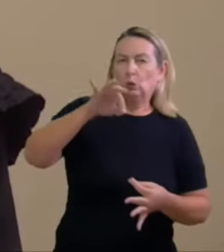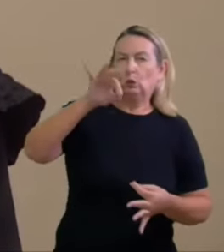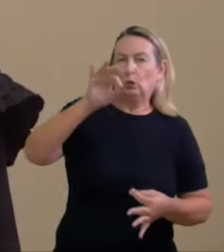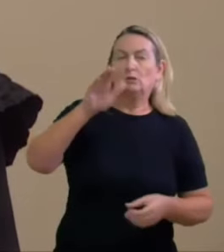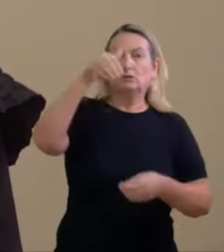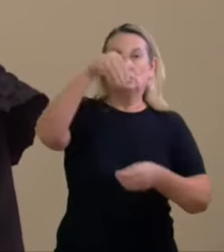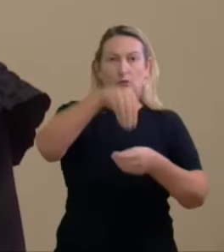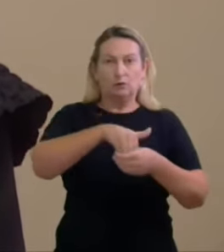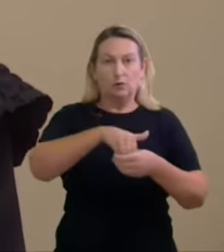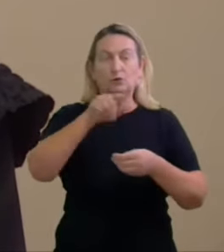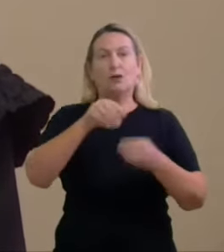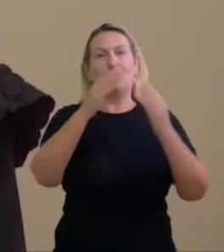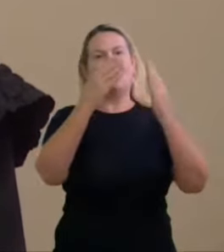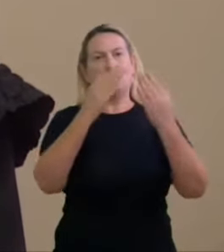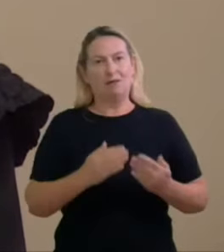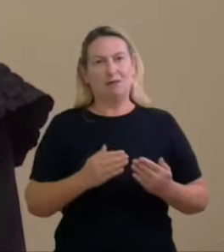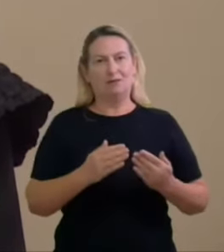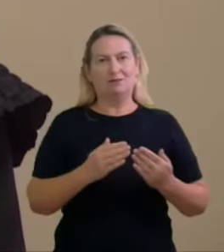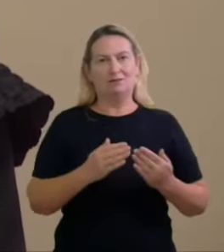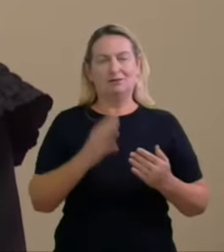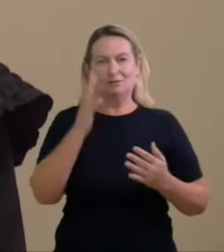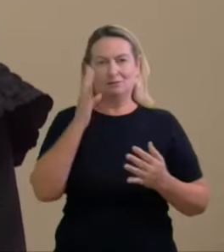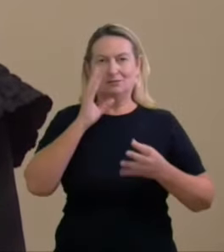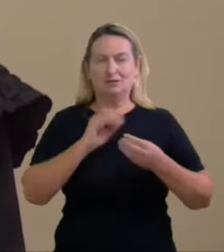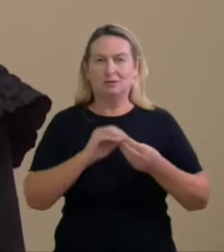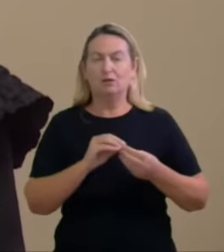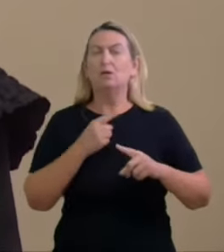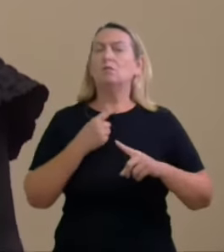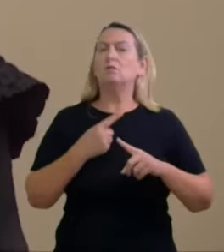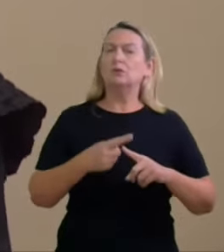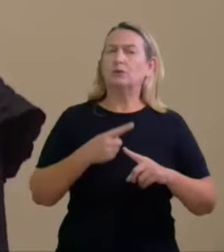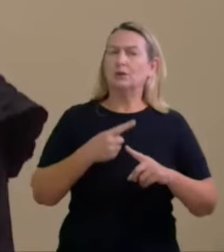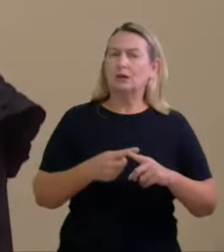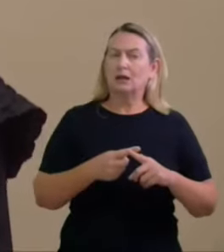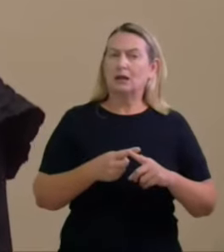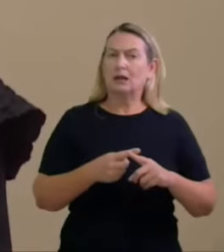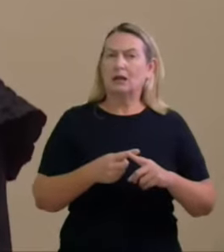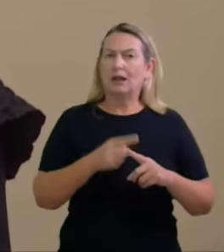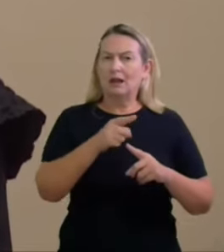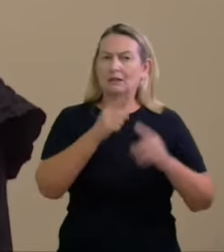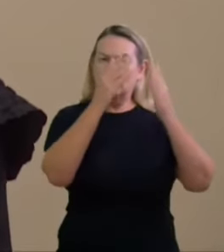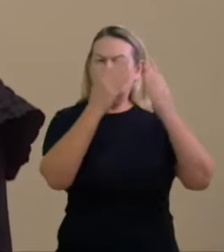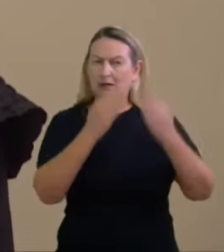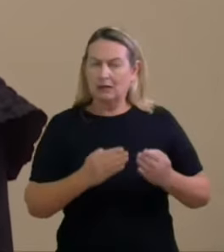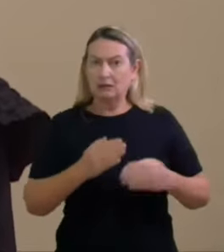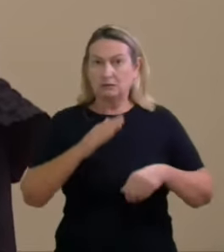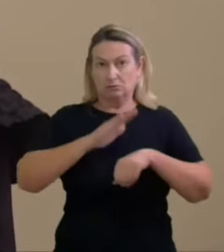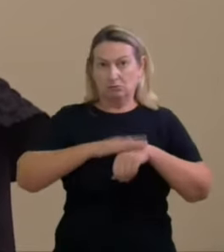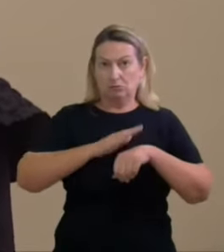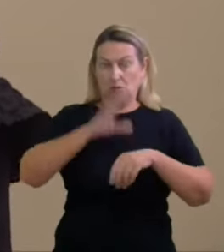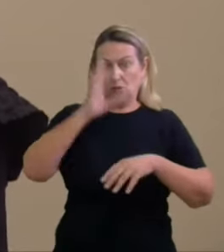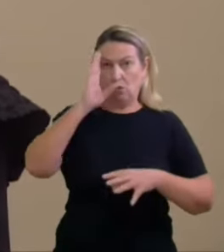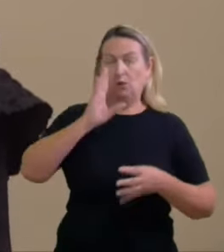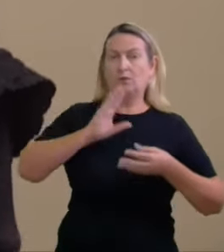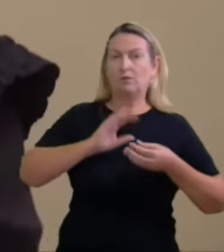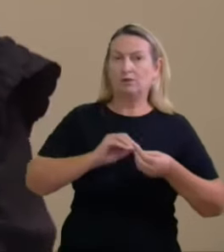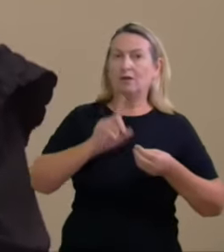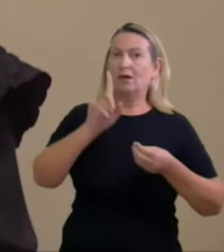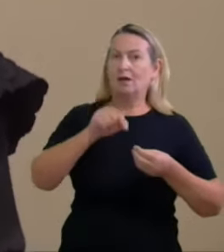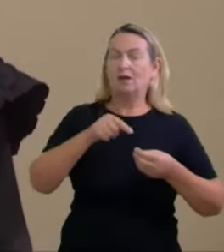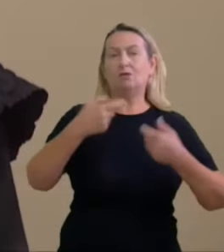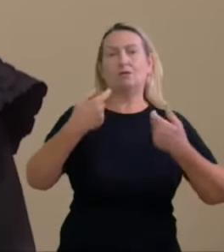essa análise fazer essa análise porque realmente no meu entender é o que se deve ser feito aqui